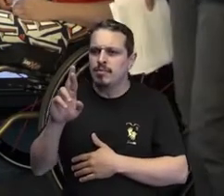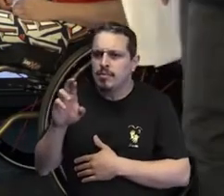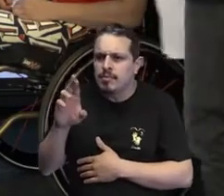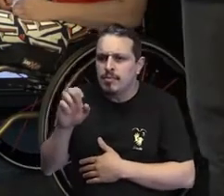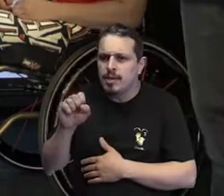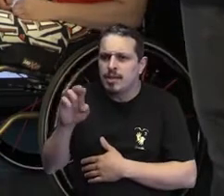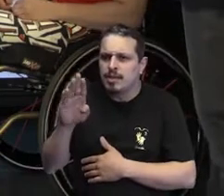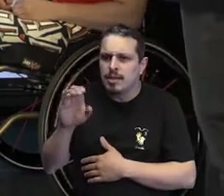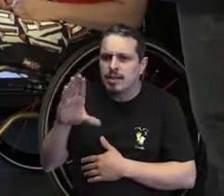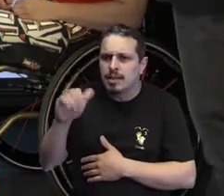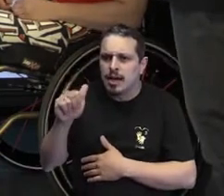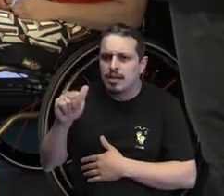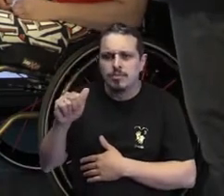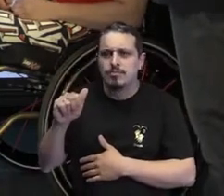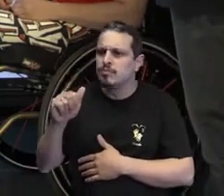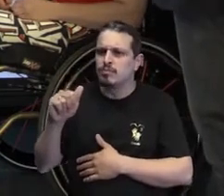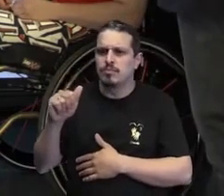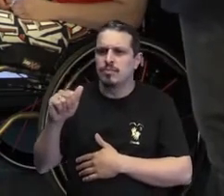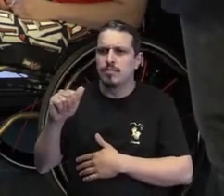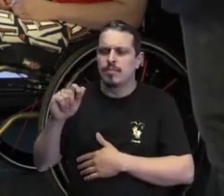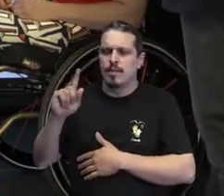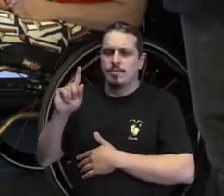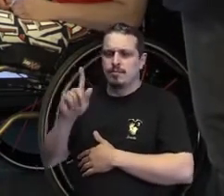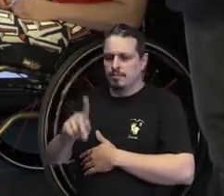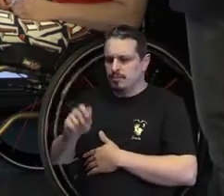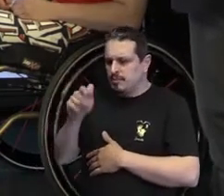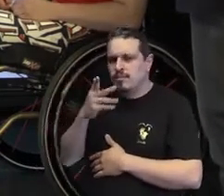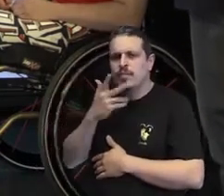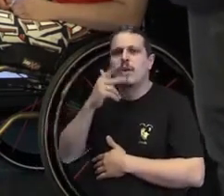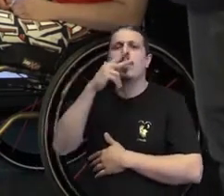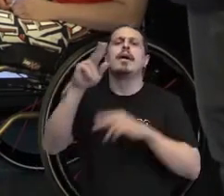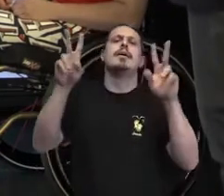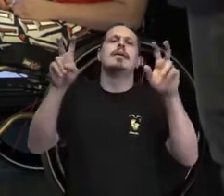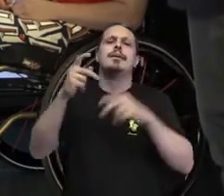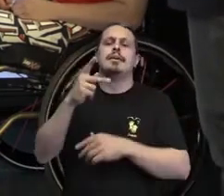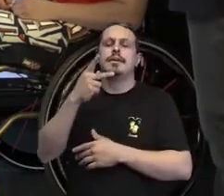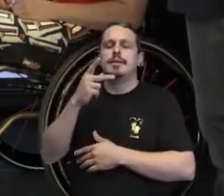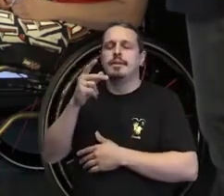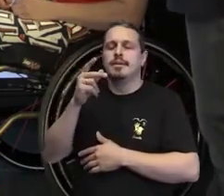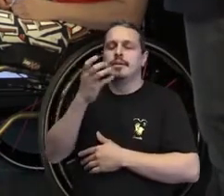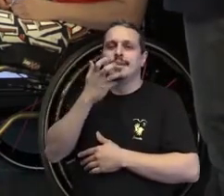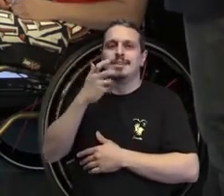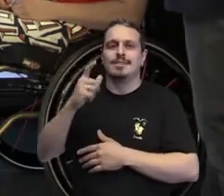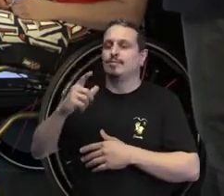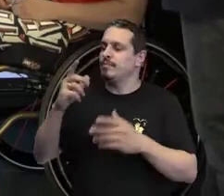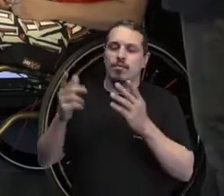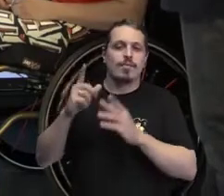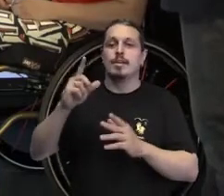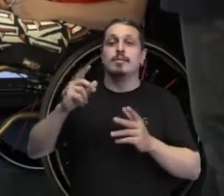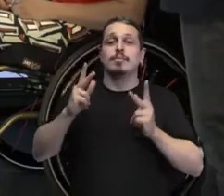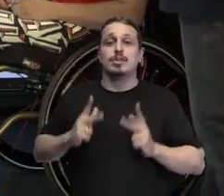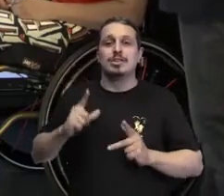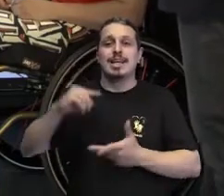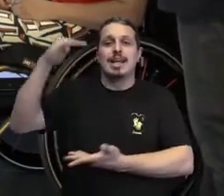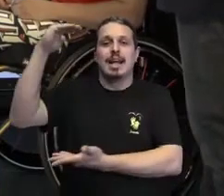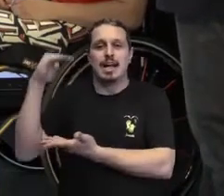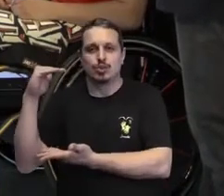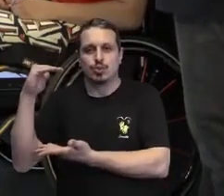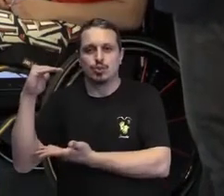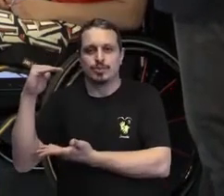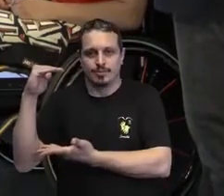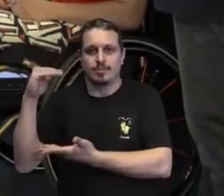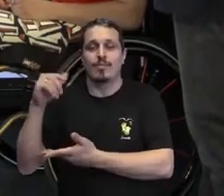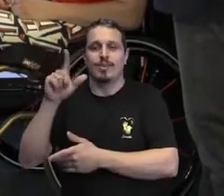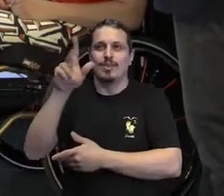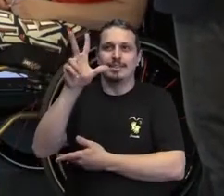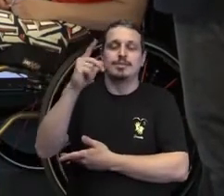E seja bem-vinda, Lívia. Oi, obrigada. É um prazer estar aqui com vocês. Eu só vou